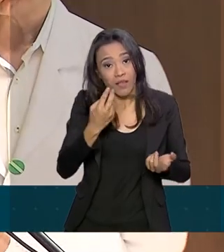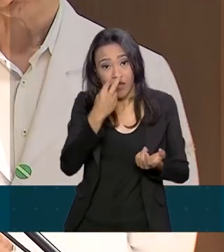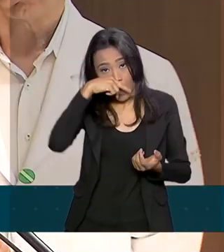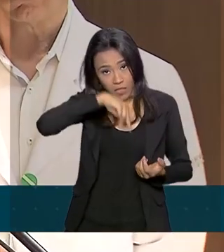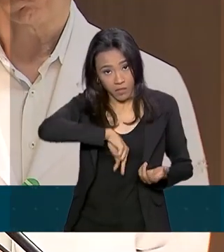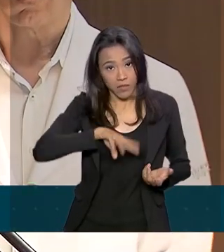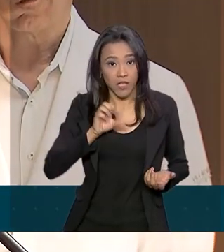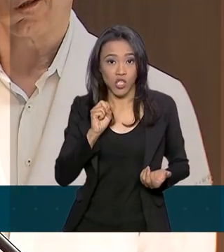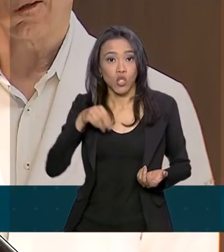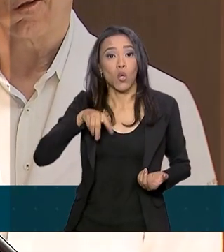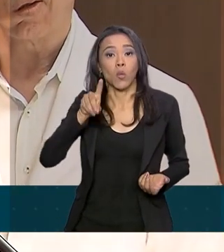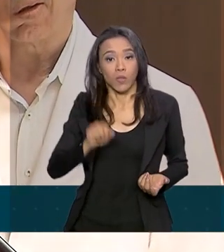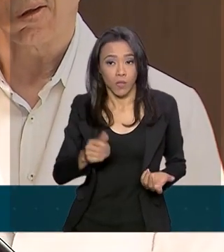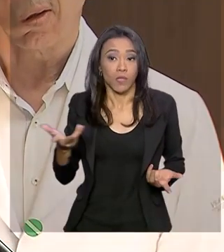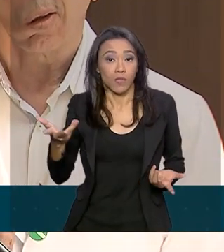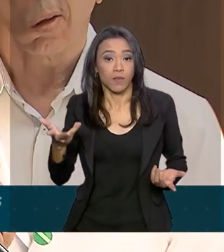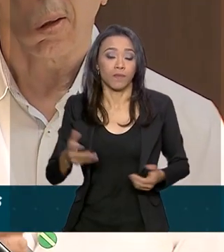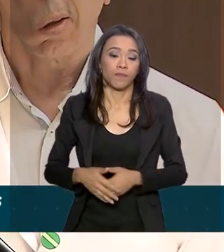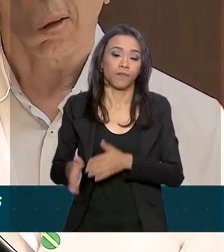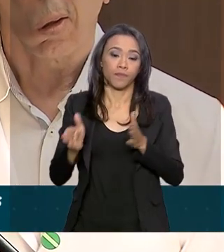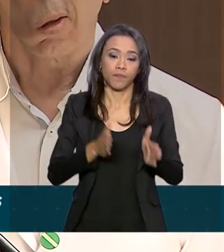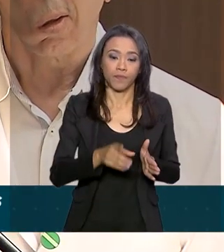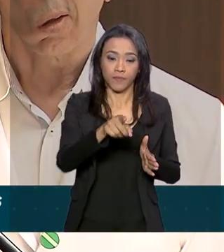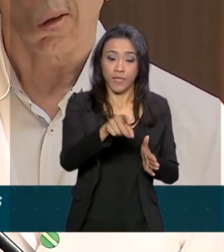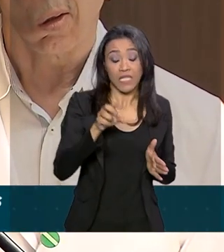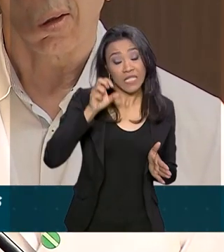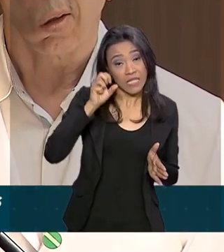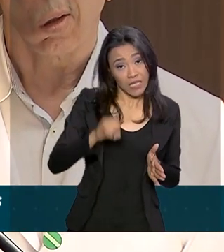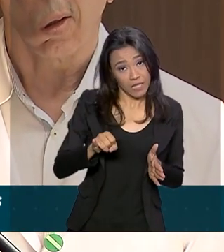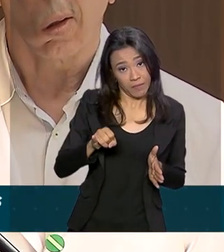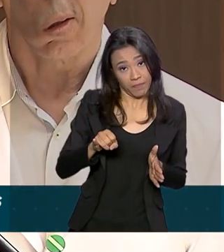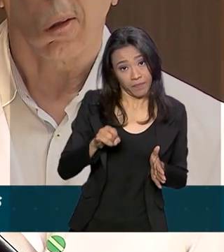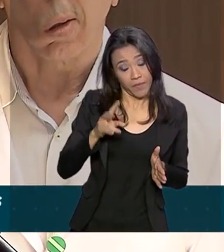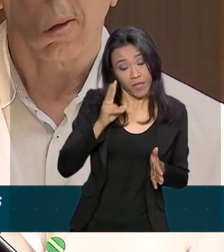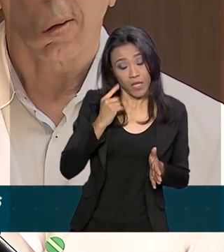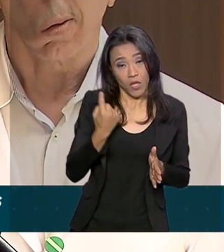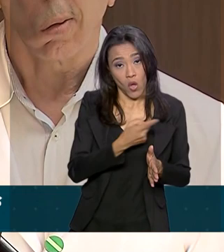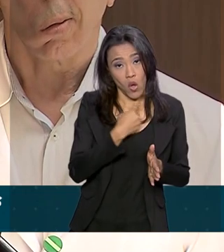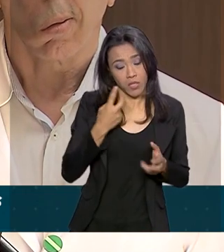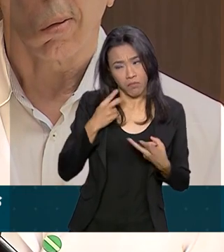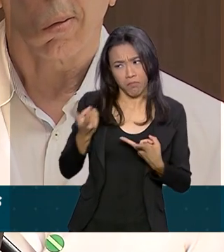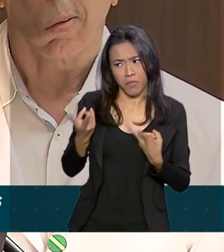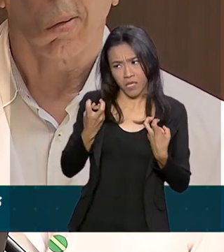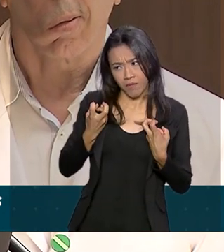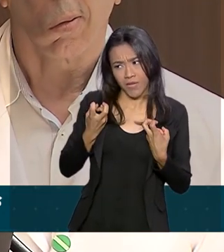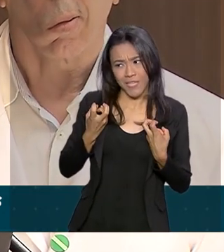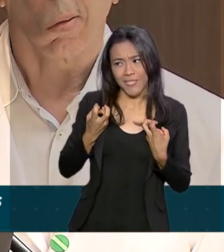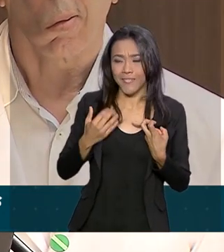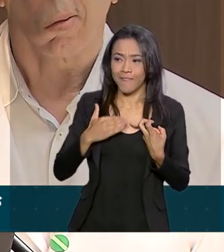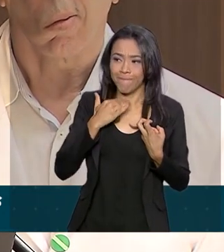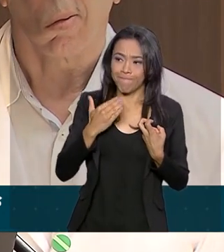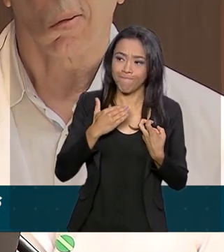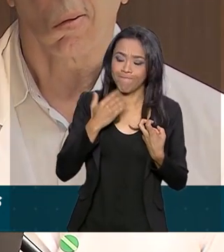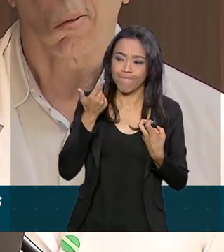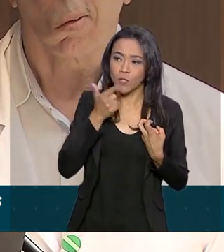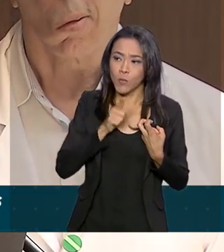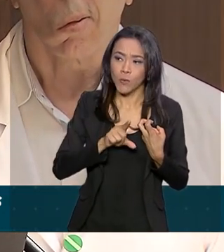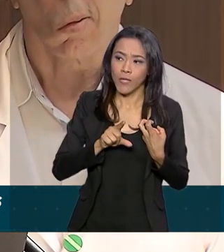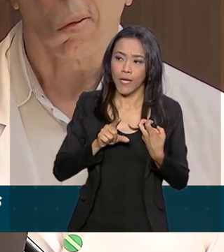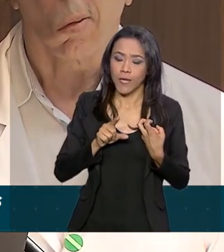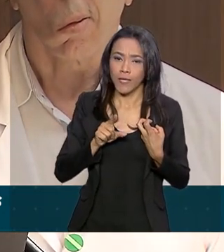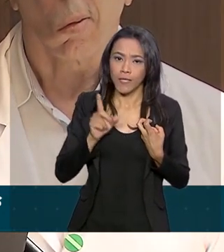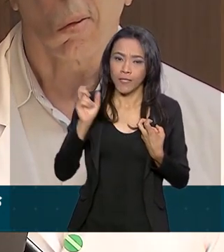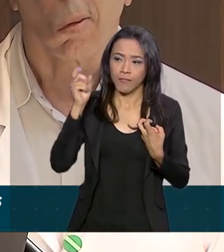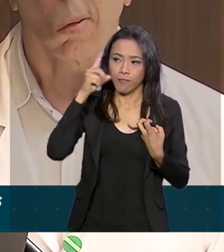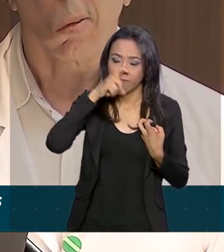nós identificarmos, a partir das análises da equipe médica, algum inconveniente para que o senhor presidente da República